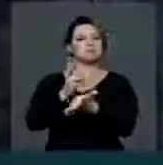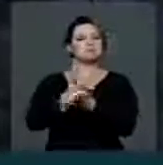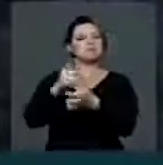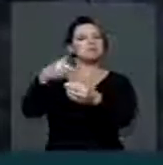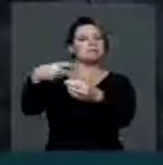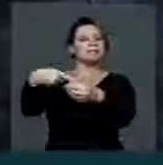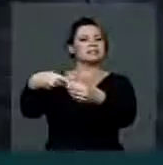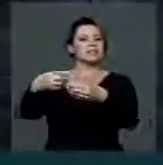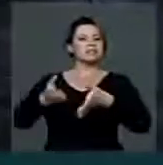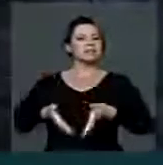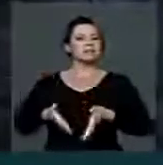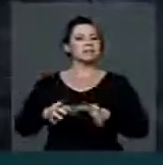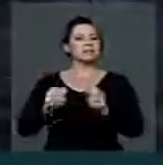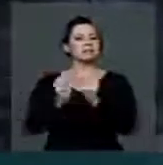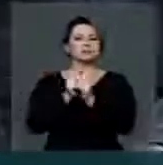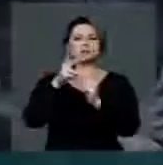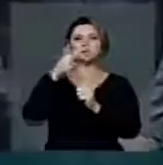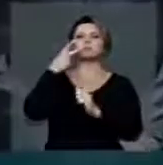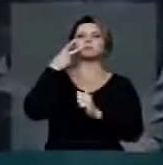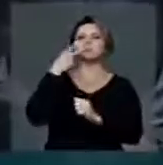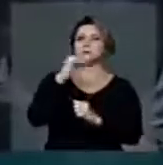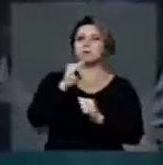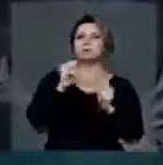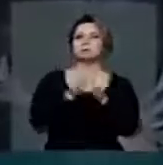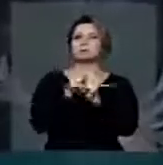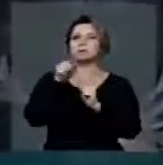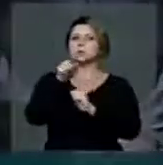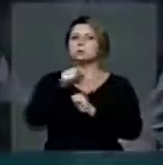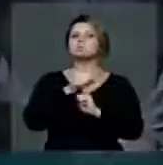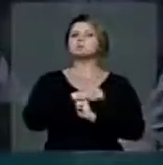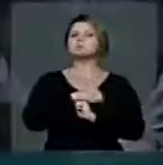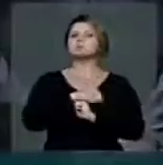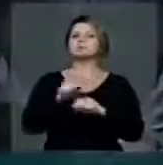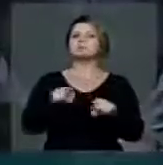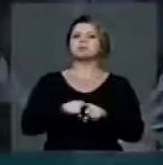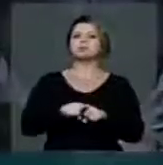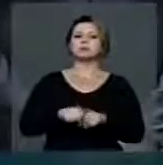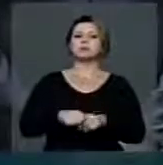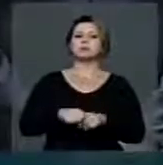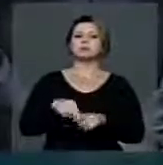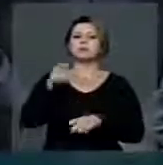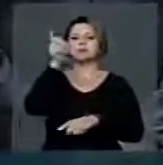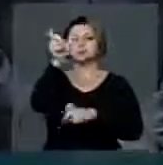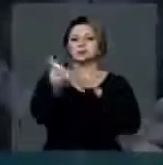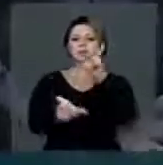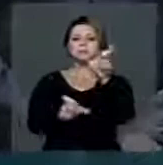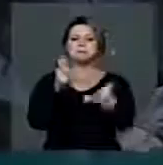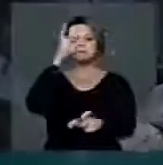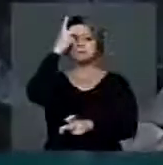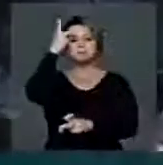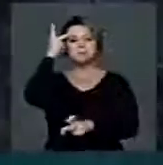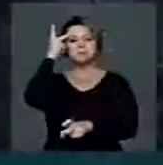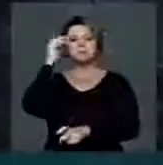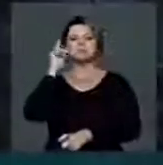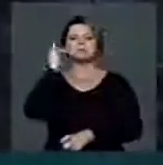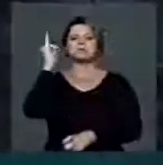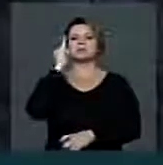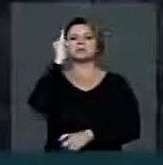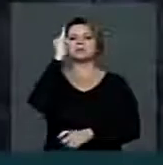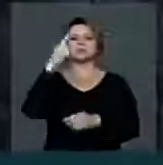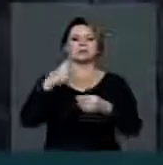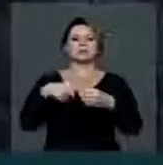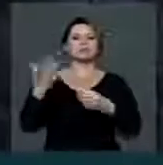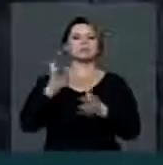por seu pai e por você, nomeado como cidadão da sua cidade. Eu quero só agradecer e